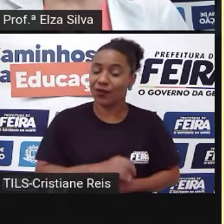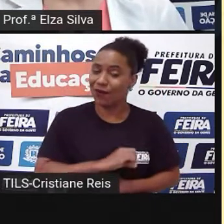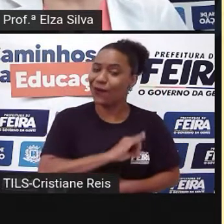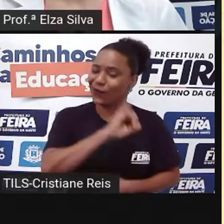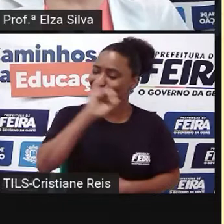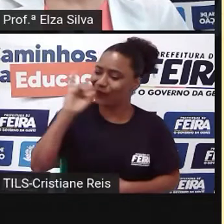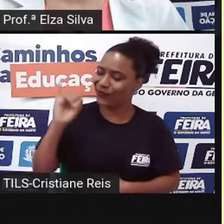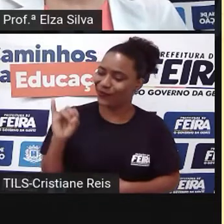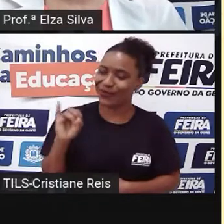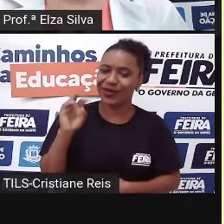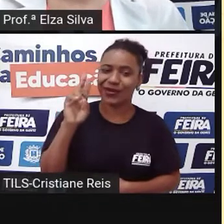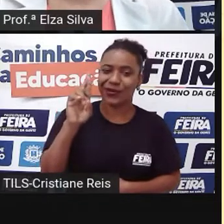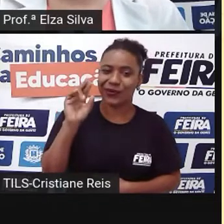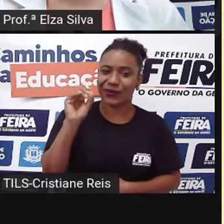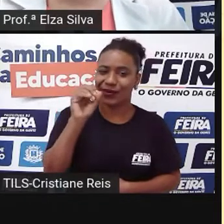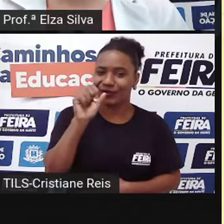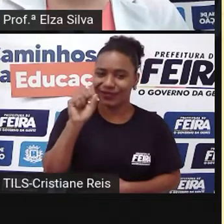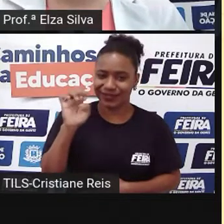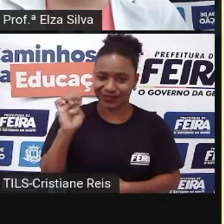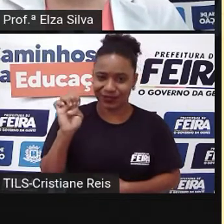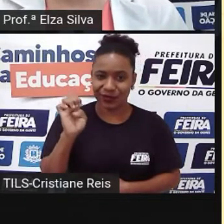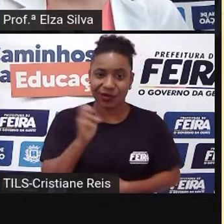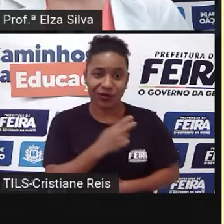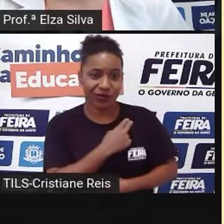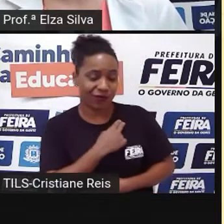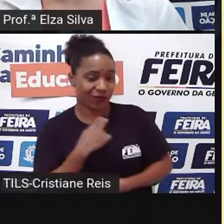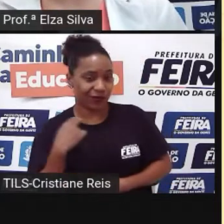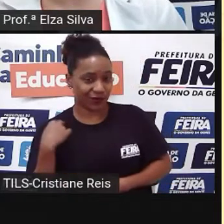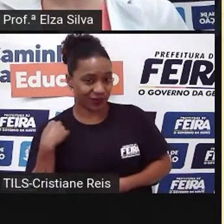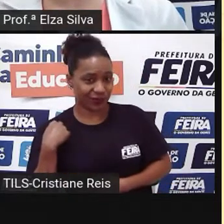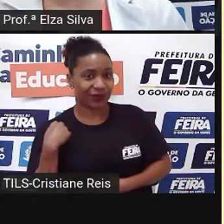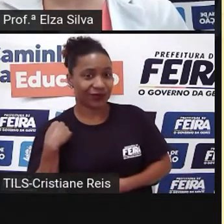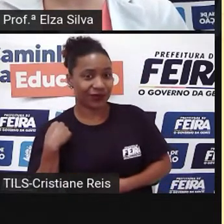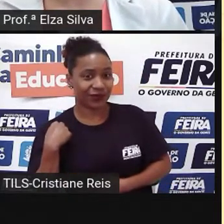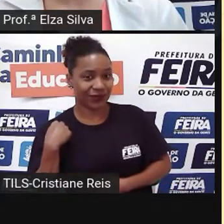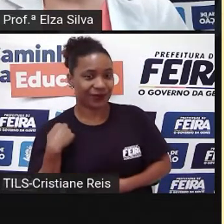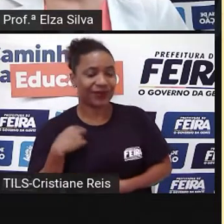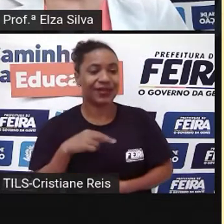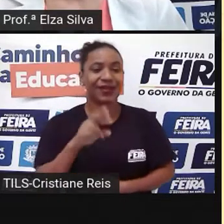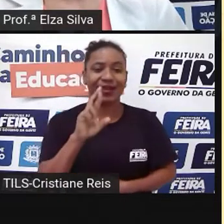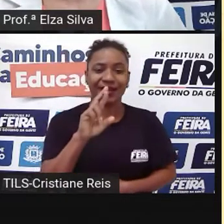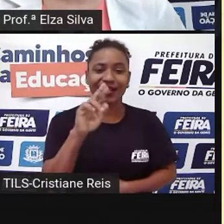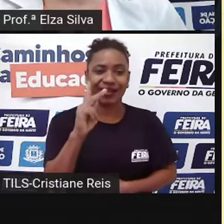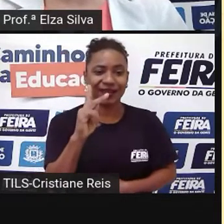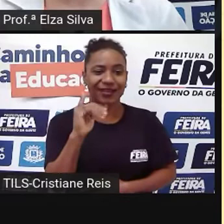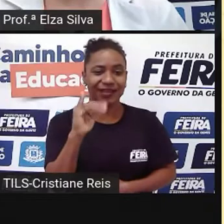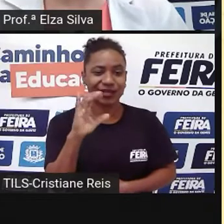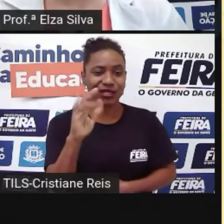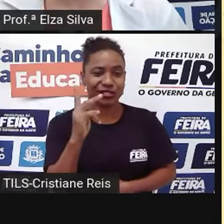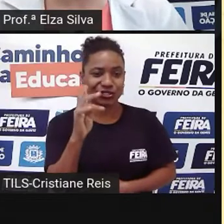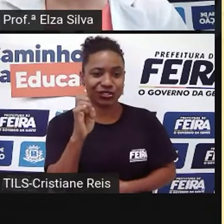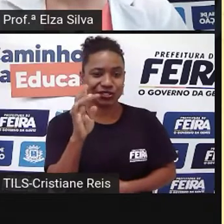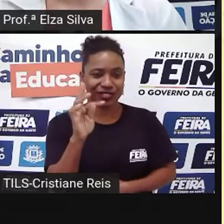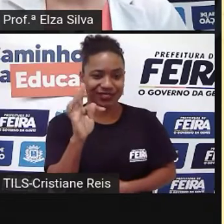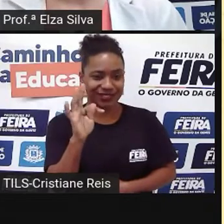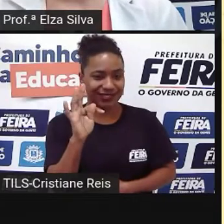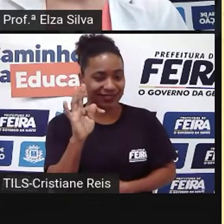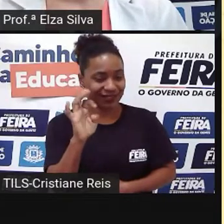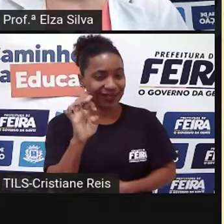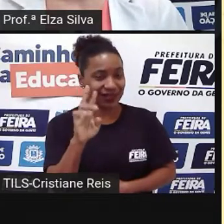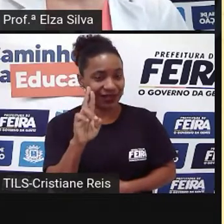Meu nome é Richard Smith Ele está se apresentando para a Rose Mas você pode me chamar de Rick